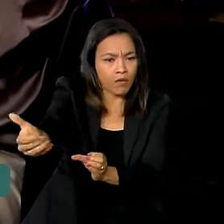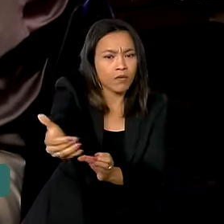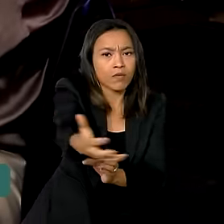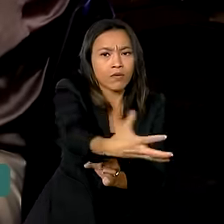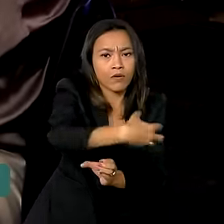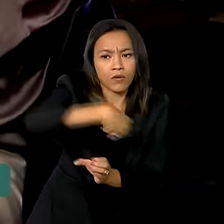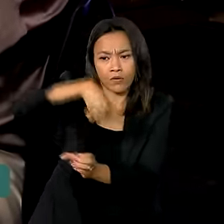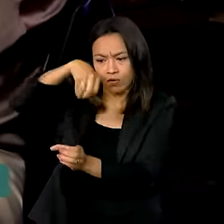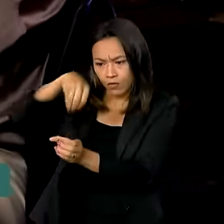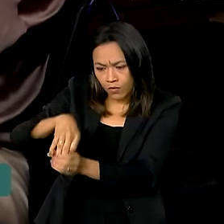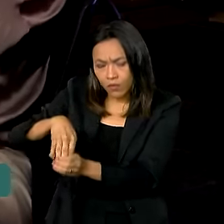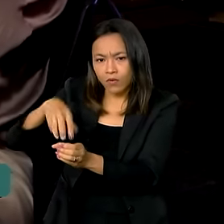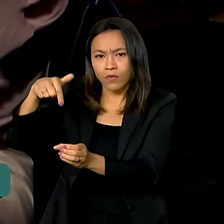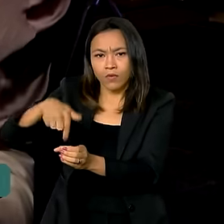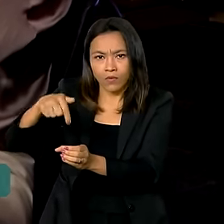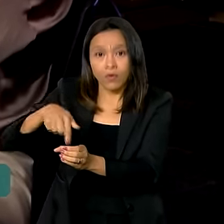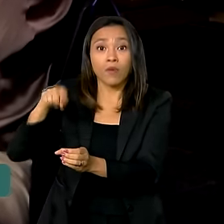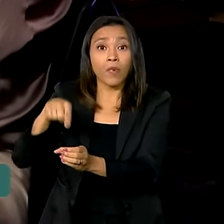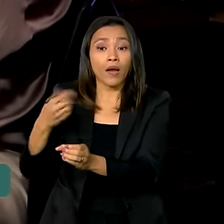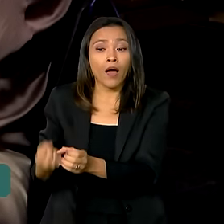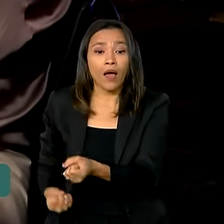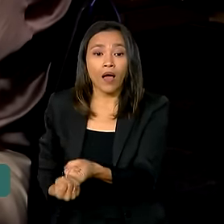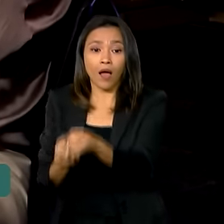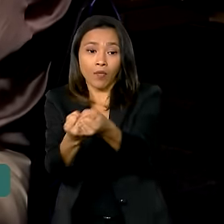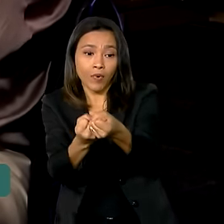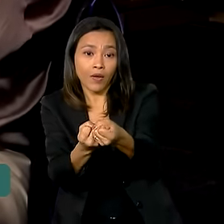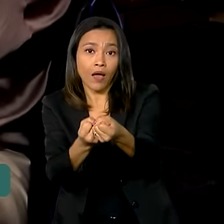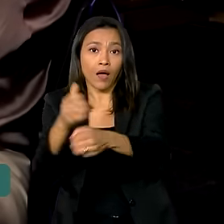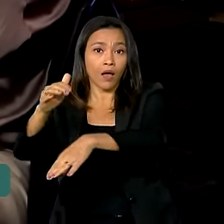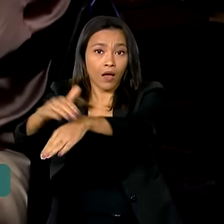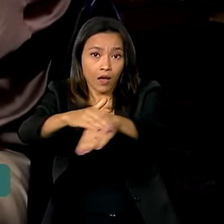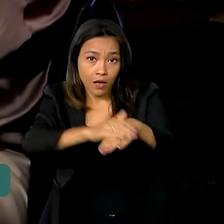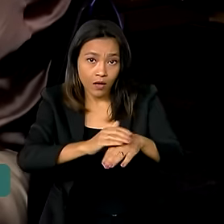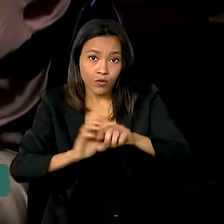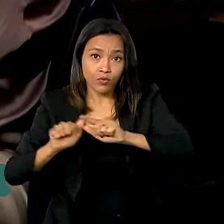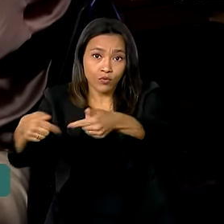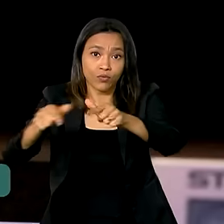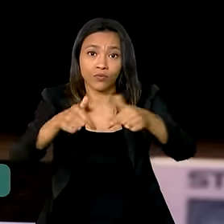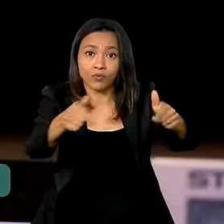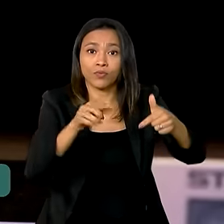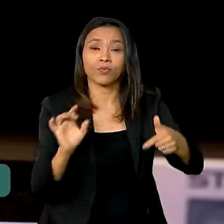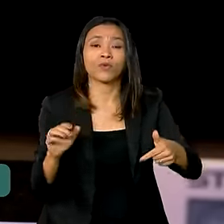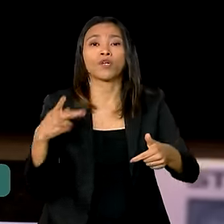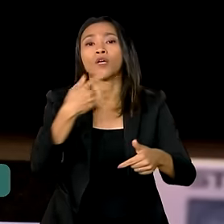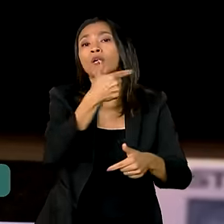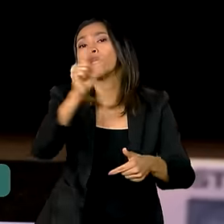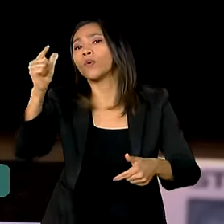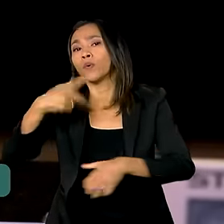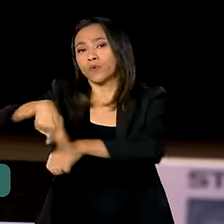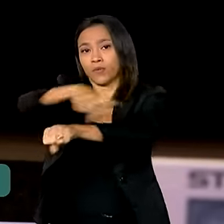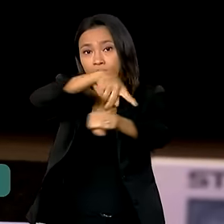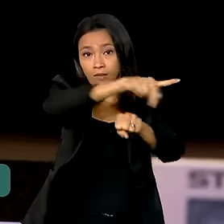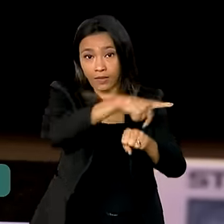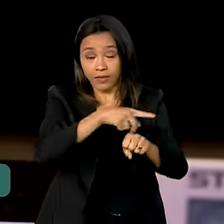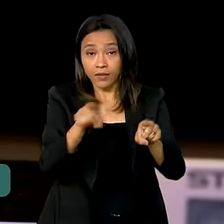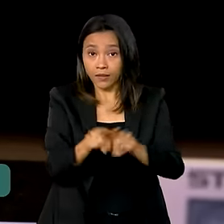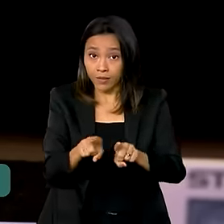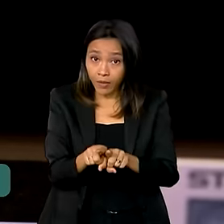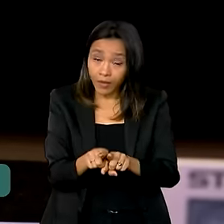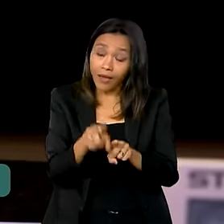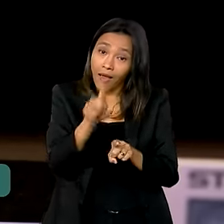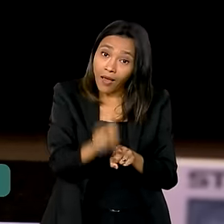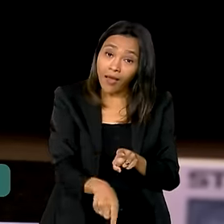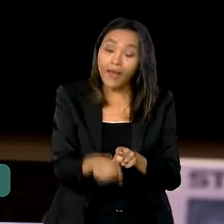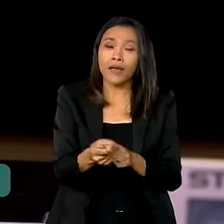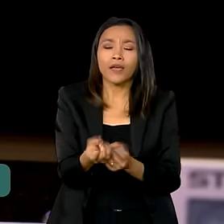disposição para o financiamento das iniciativas em outros países, nós vamos pôr à disposição uma espécie de um